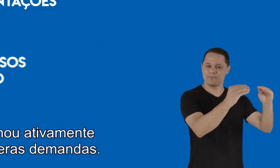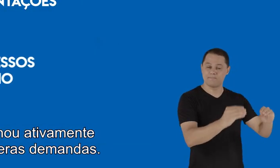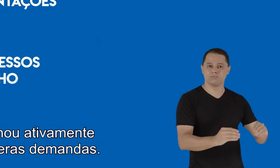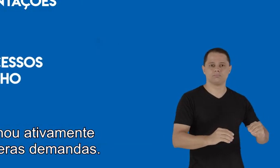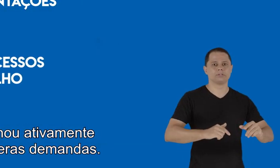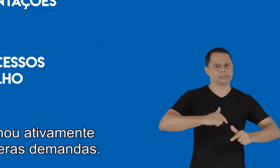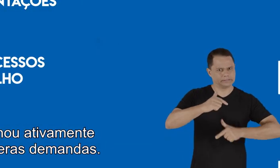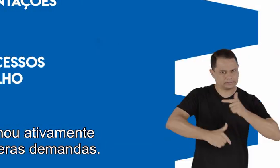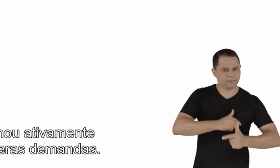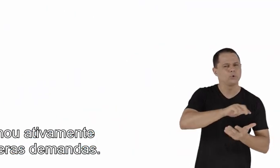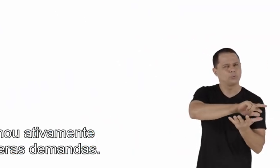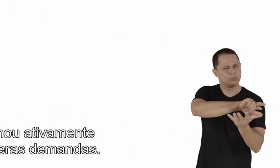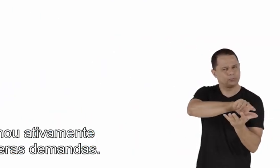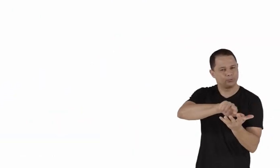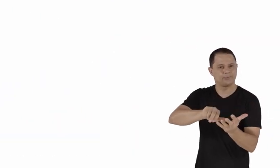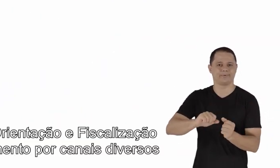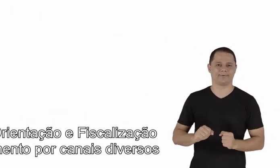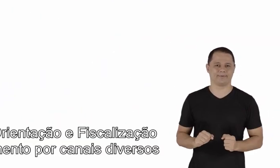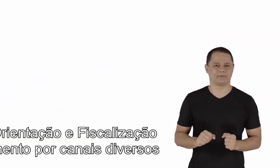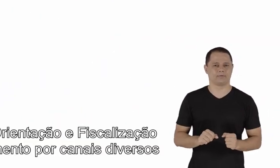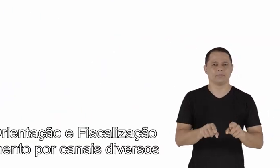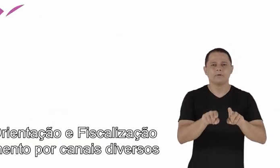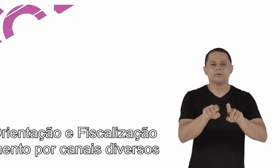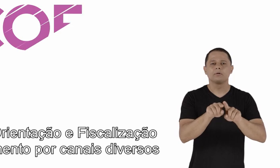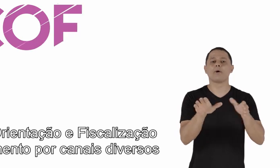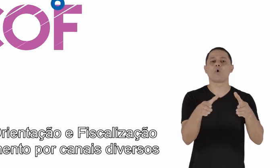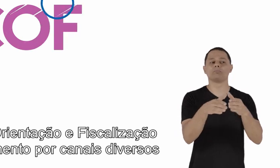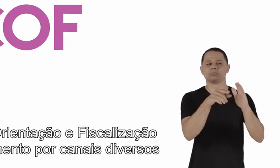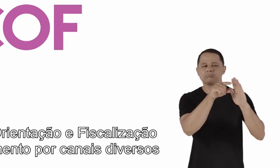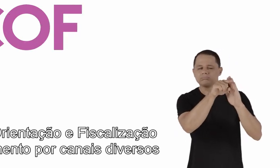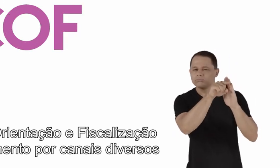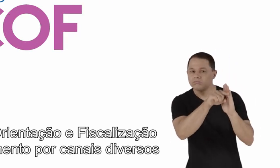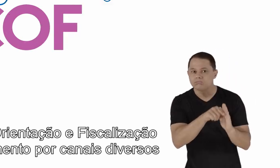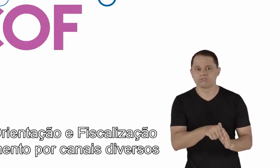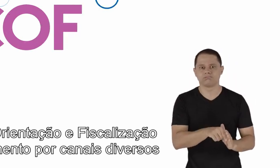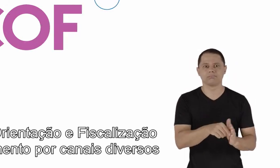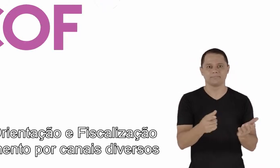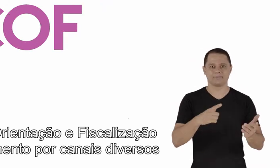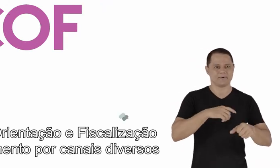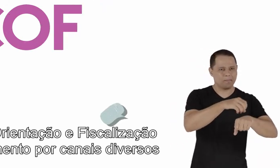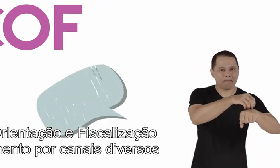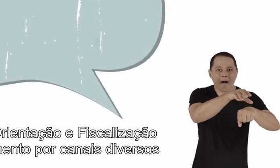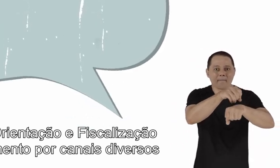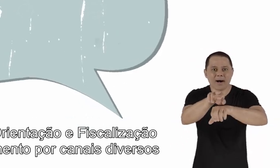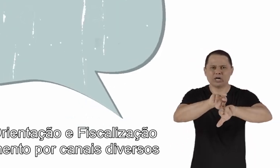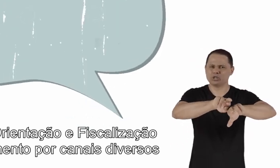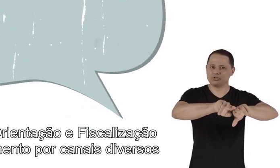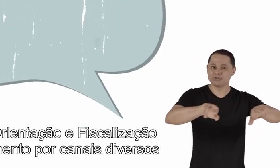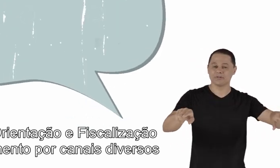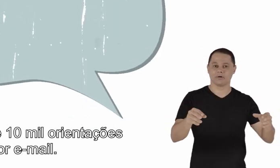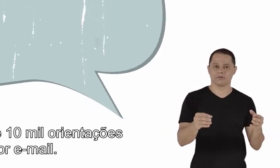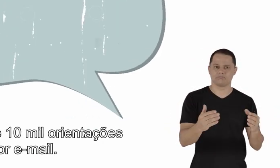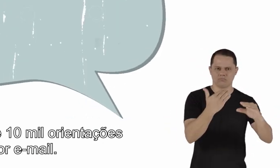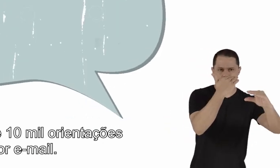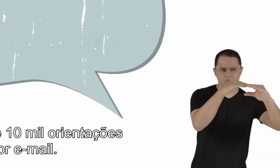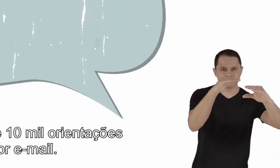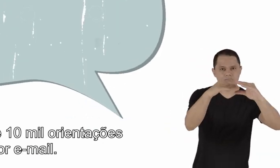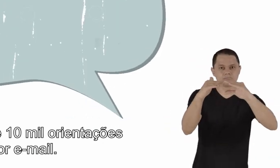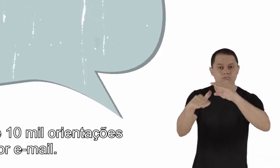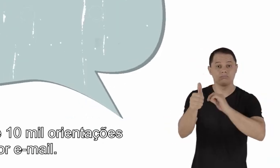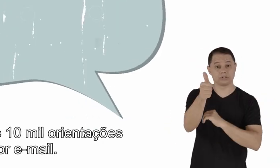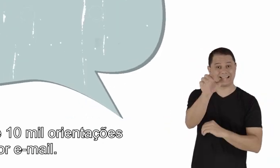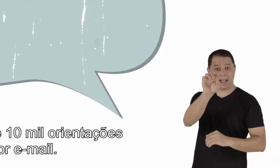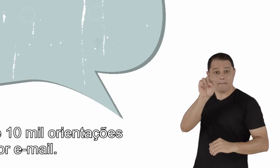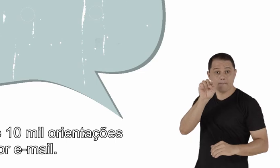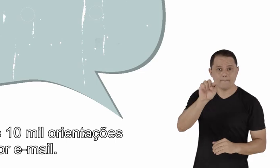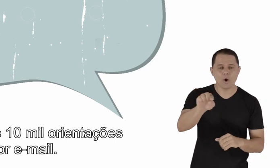ativamente em inúmeras demandas. A Comissão de Orientação e Fiscalização forneceu atendimento por canais diversos, com mais de 10